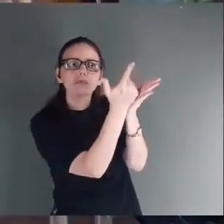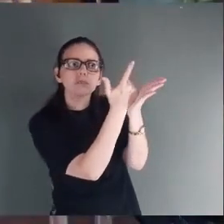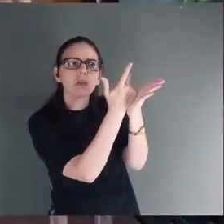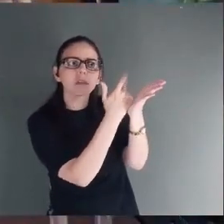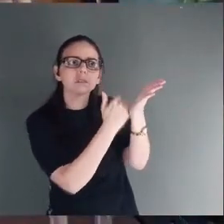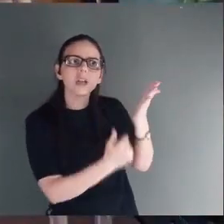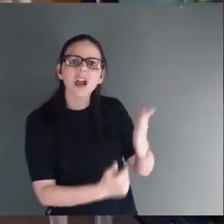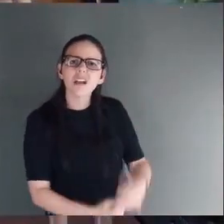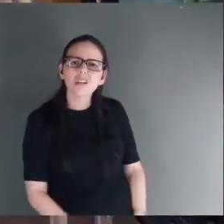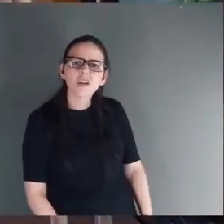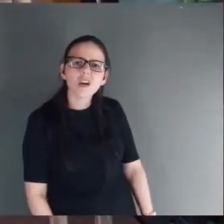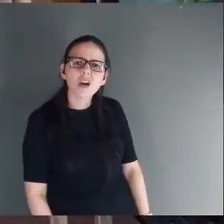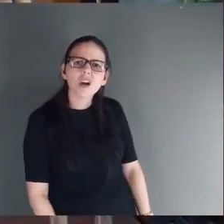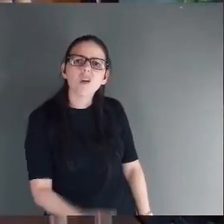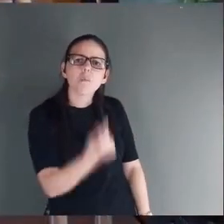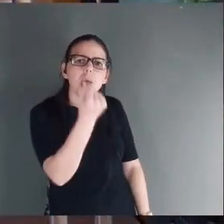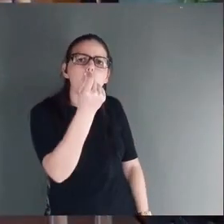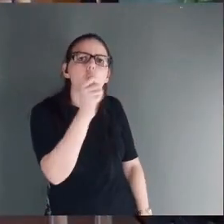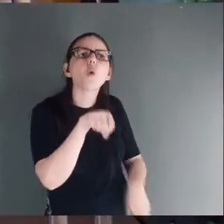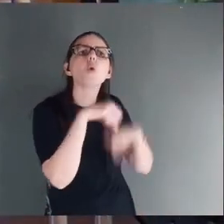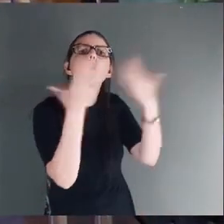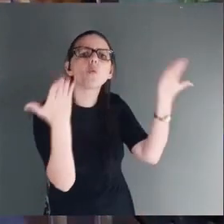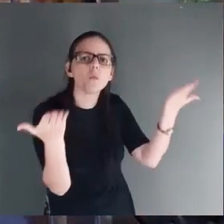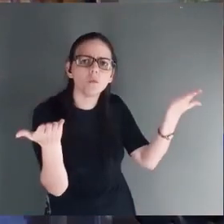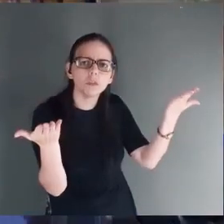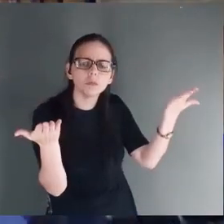E falou. Quanto você pagou nesse quadro?